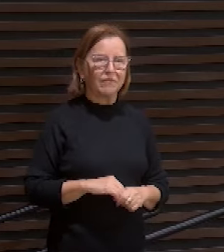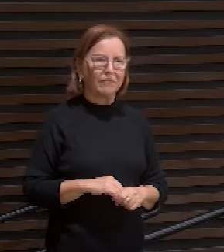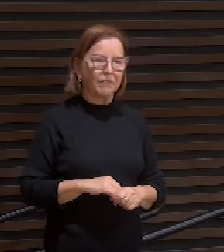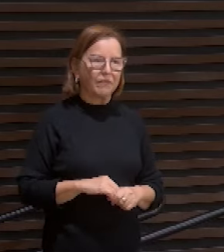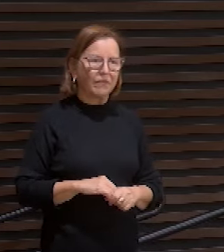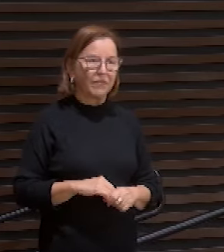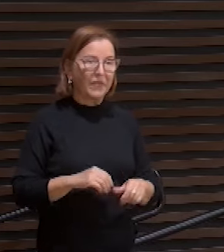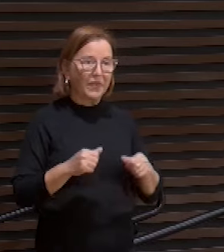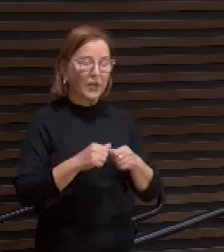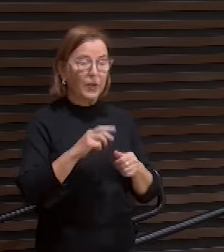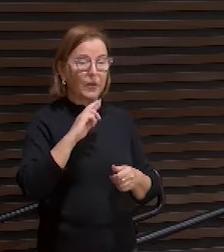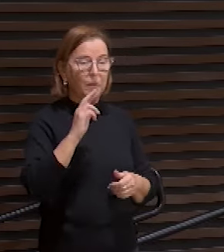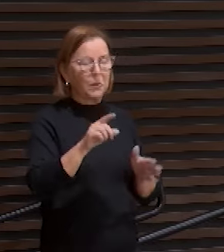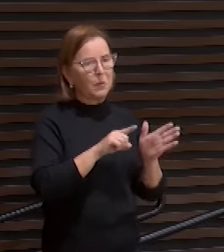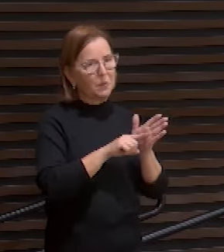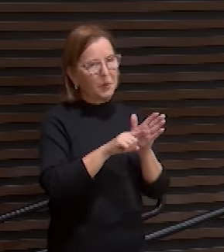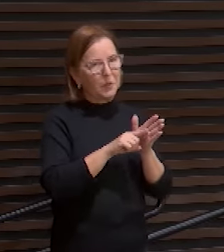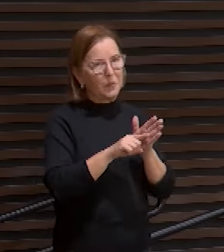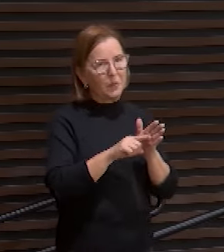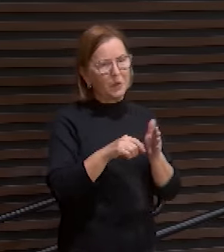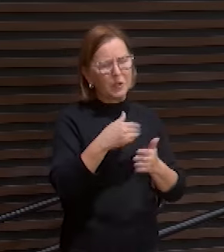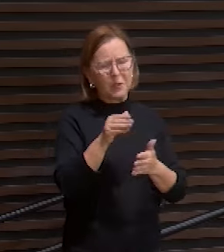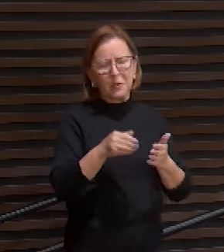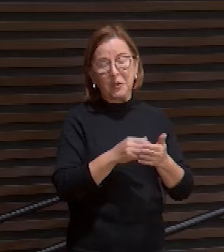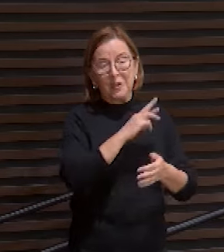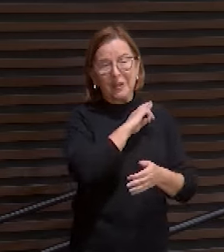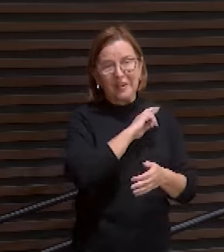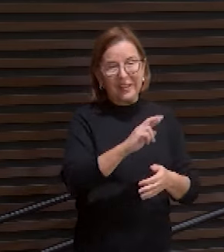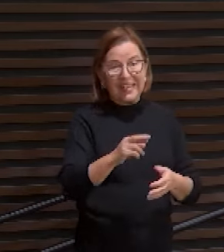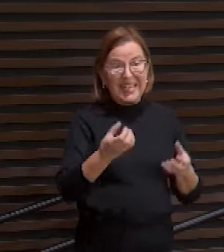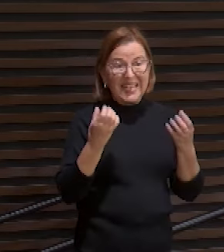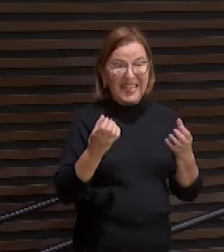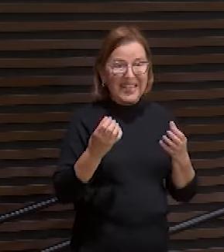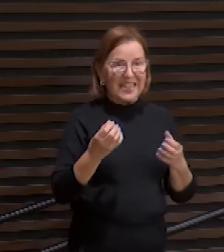Isso responde a pergunta que todas as religiões tentam responder.